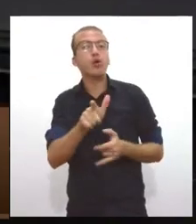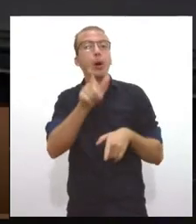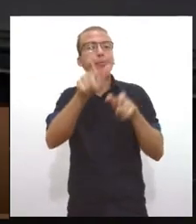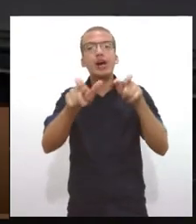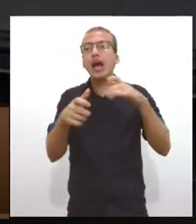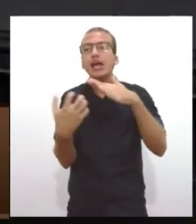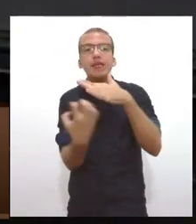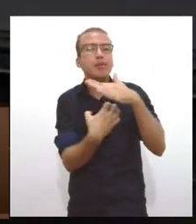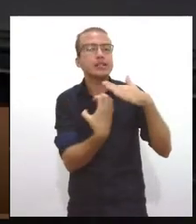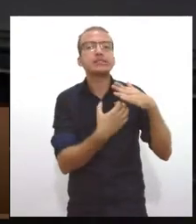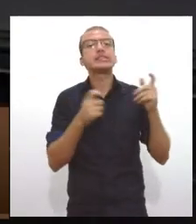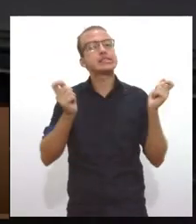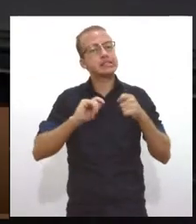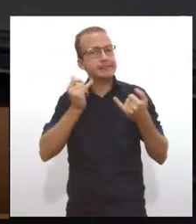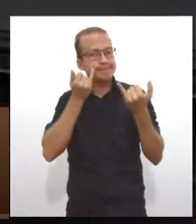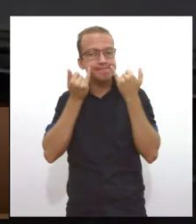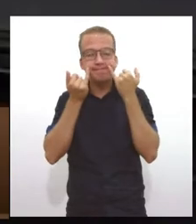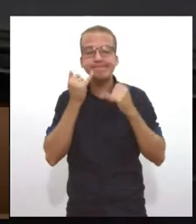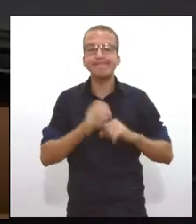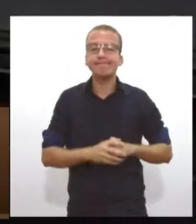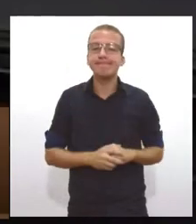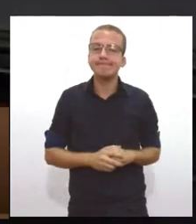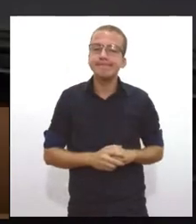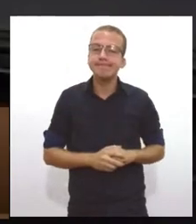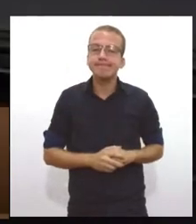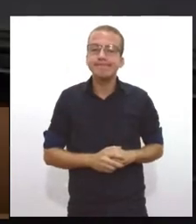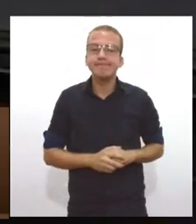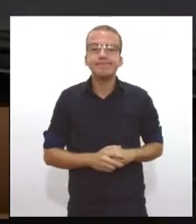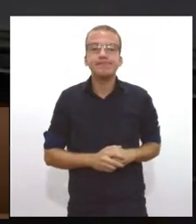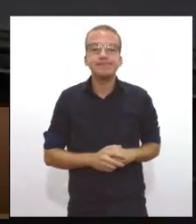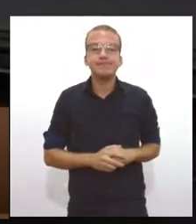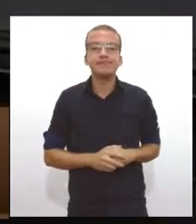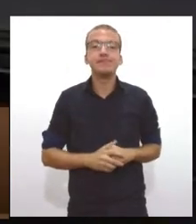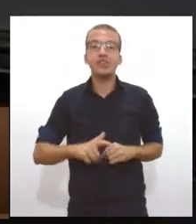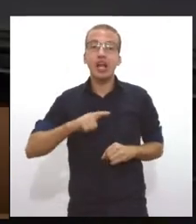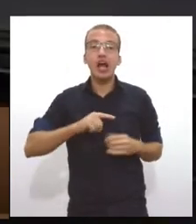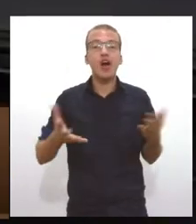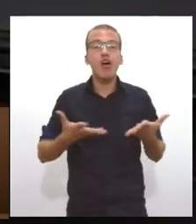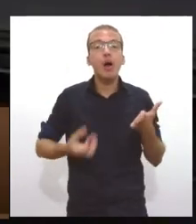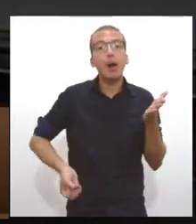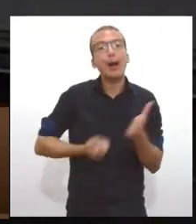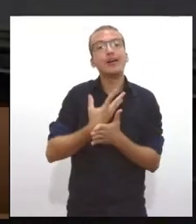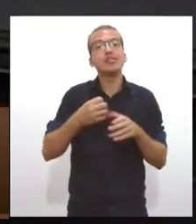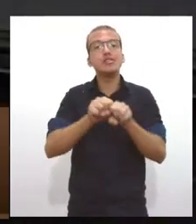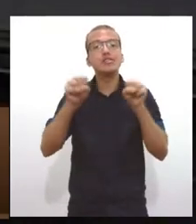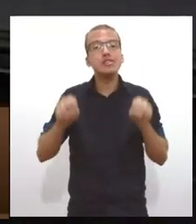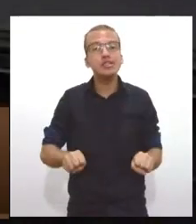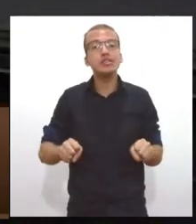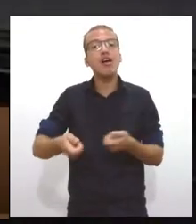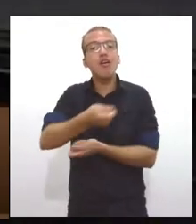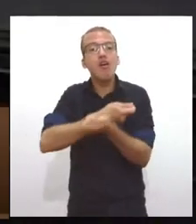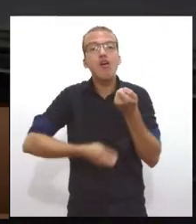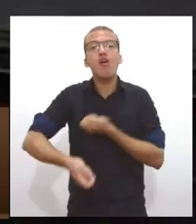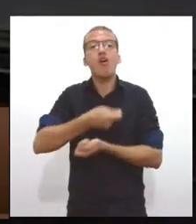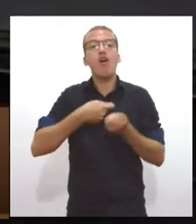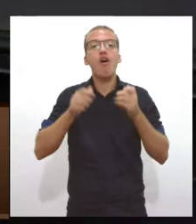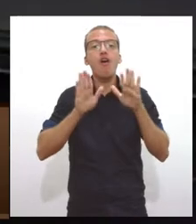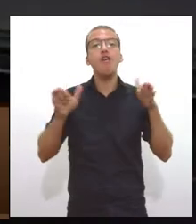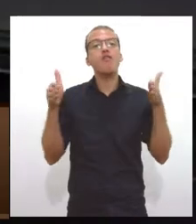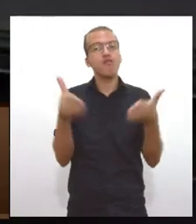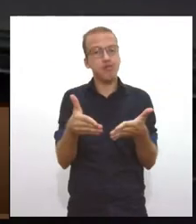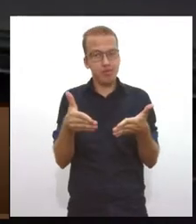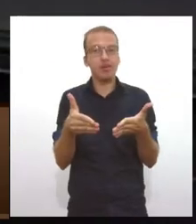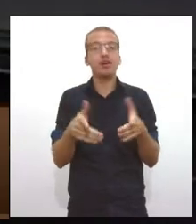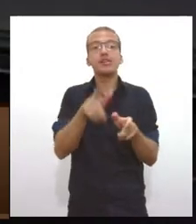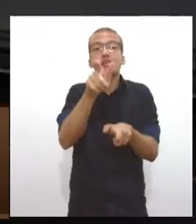Há uma geração de um sistema econômico todo voltado, as pessoas ou as empresas gostem